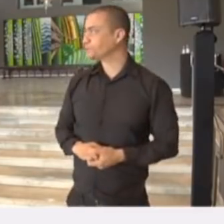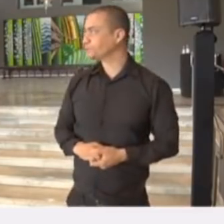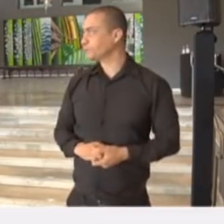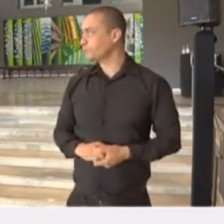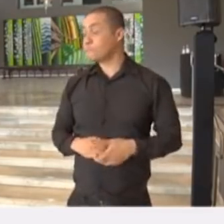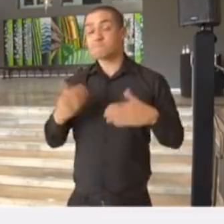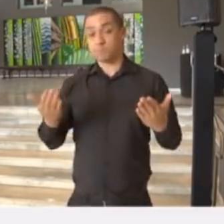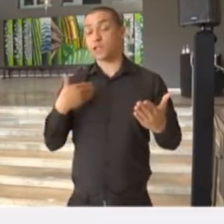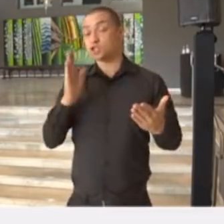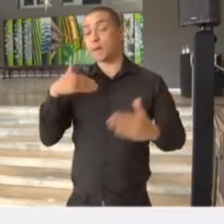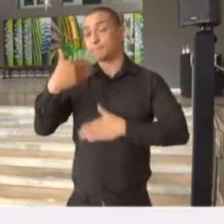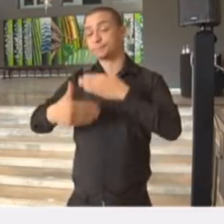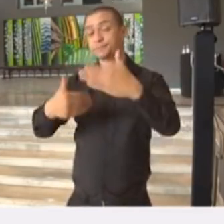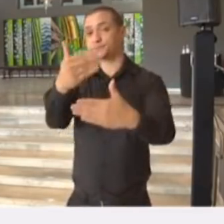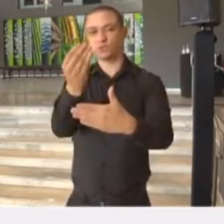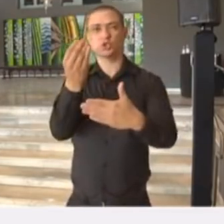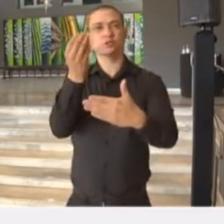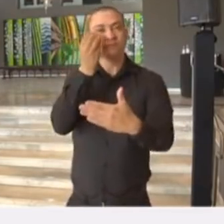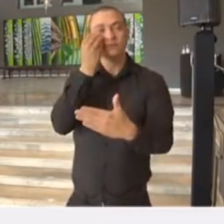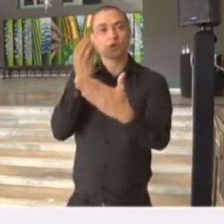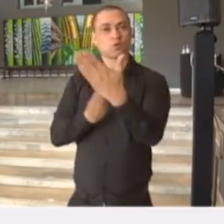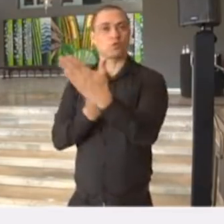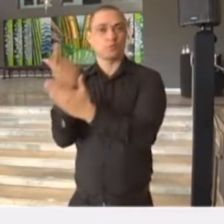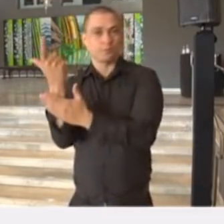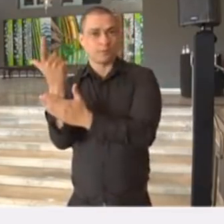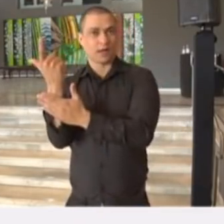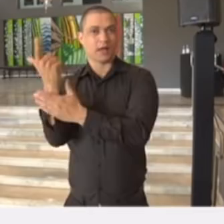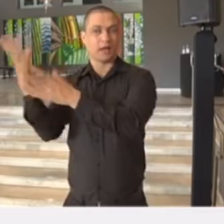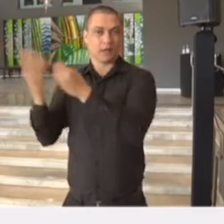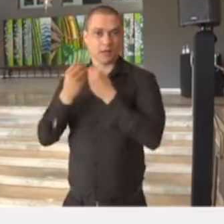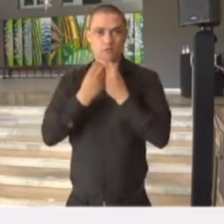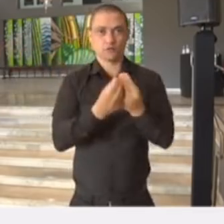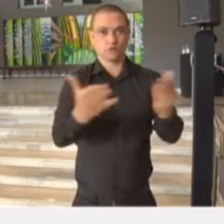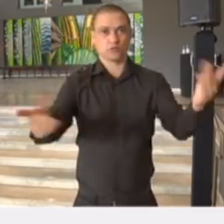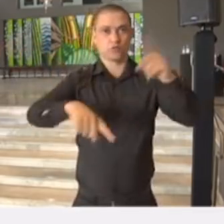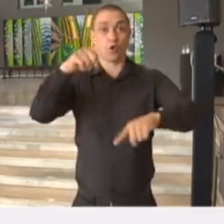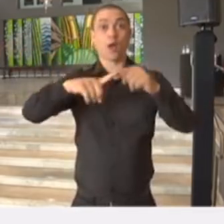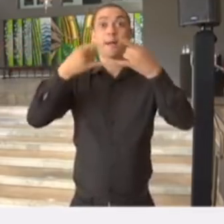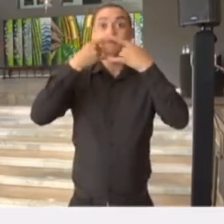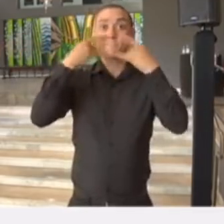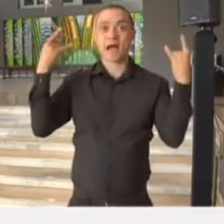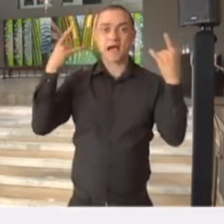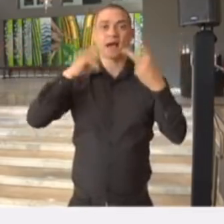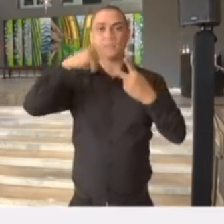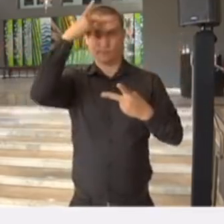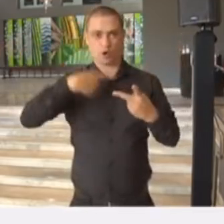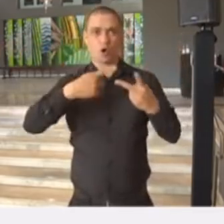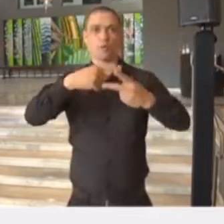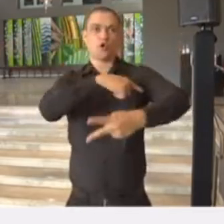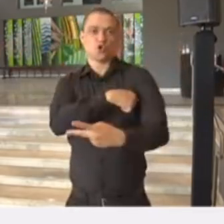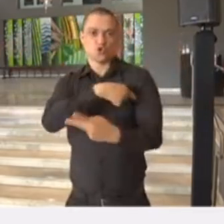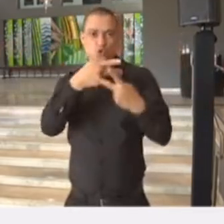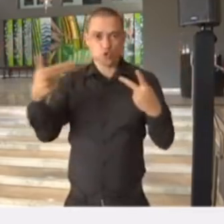em processo já para a aquisição, para a gente poder distribuir, fornecer máscaras, EPIs, termômetros e demais